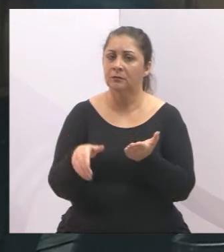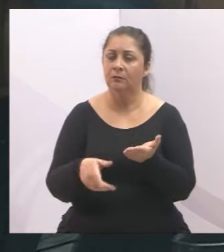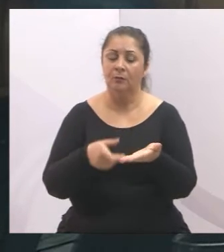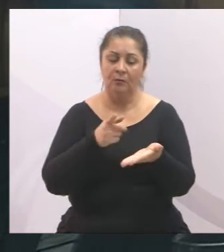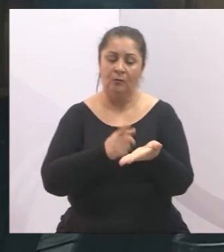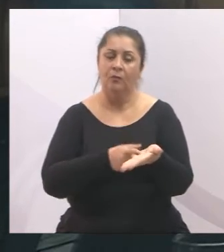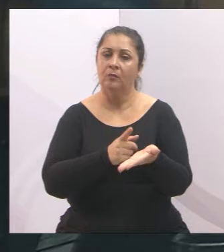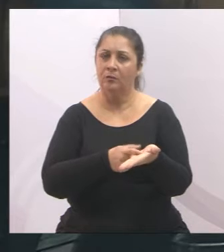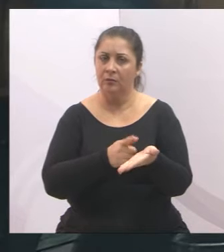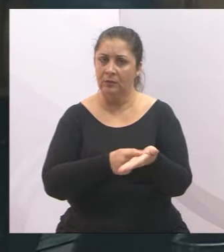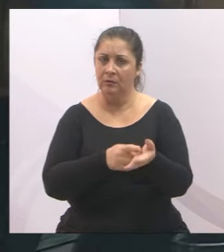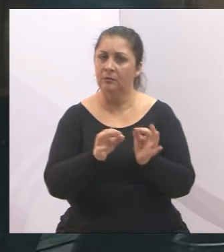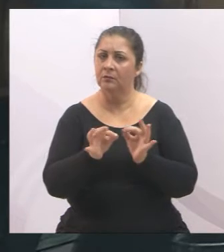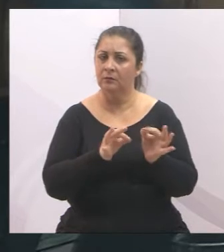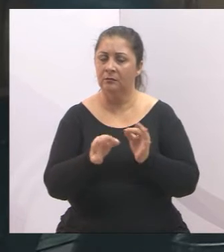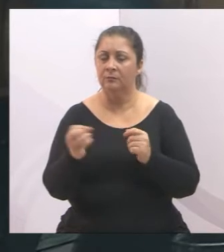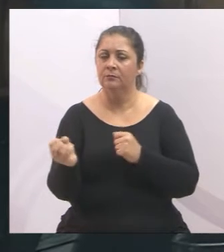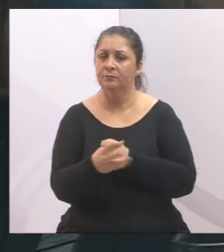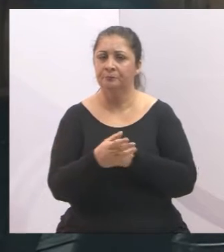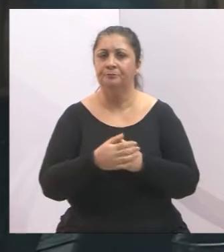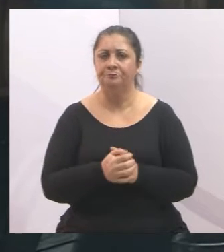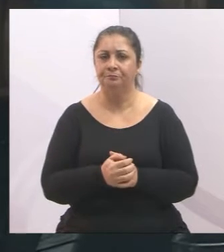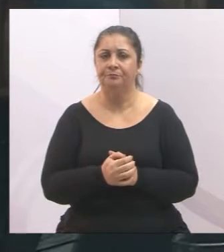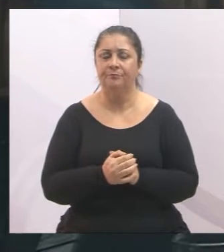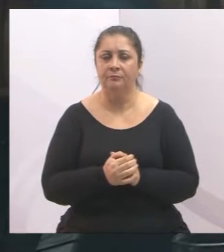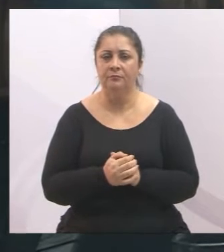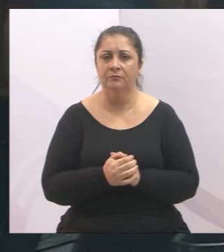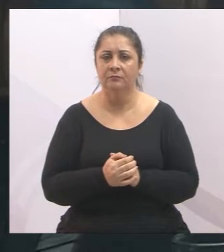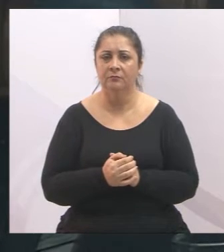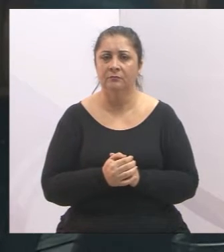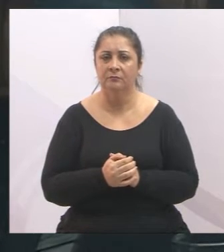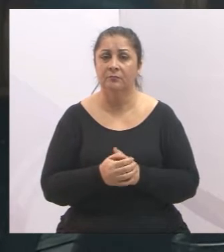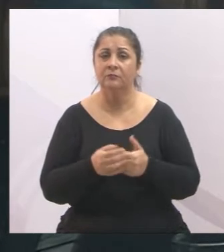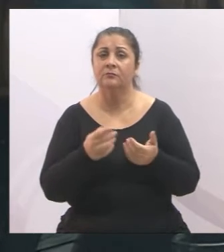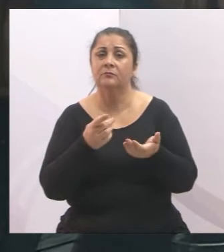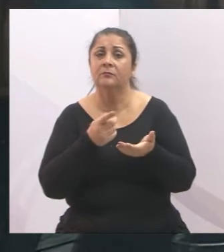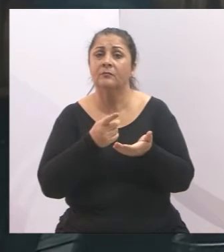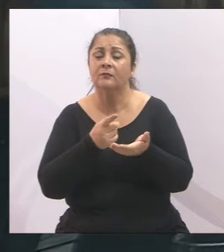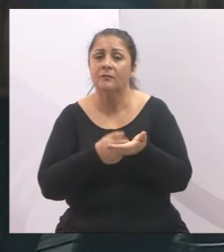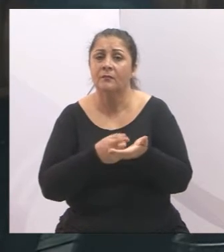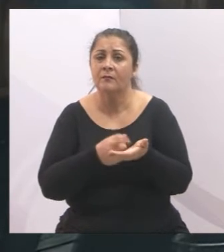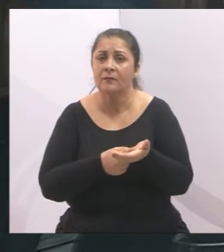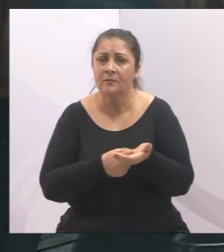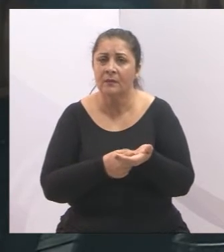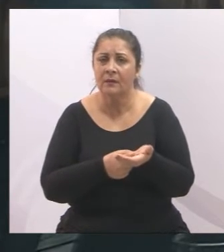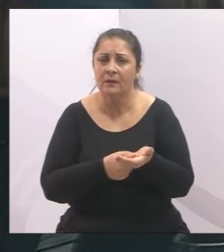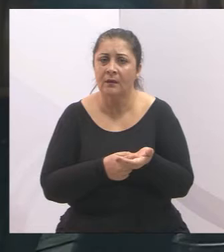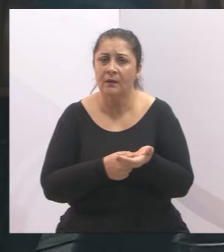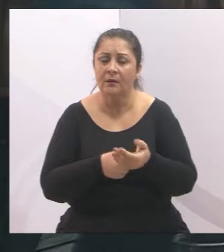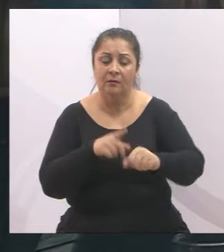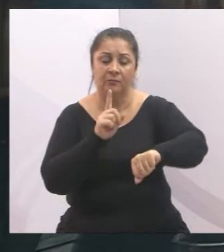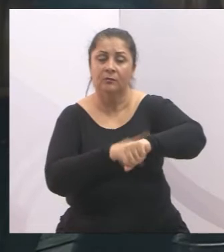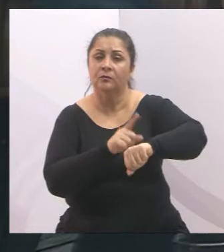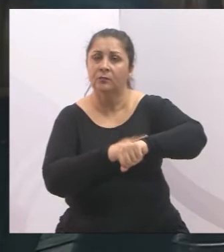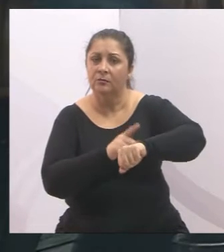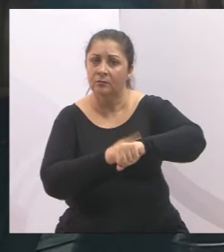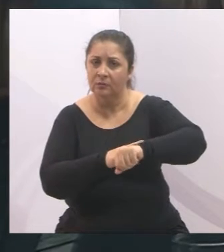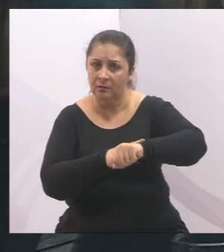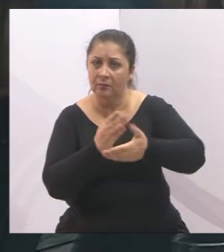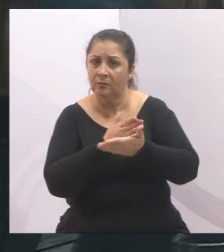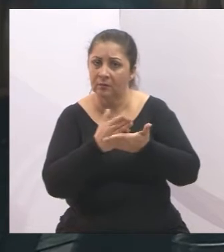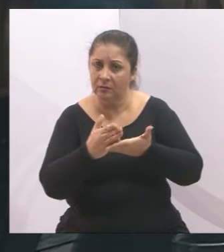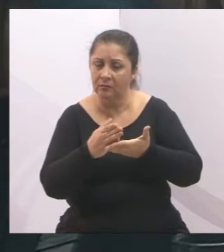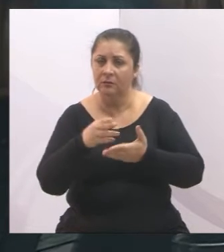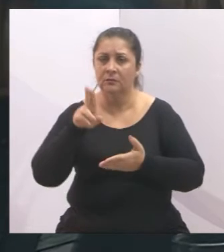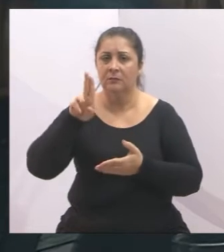contrato, mediante instrumento cabível, a renegociação a fim de fixar prazo de funcionamento para a usina de